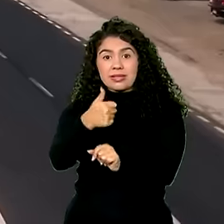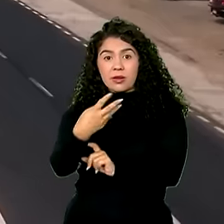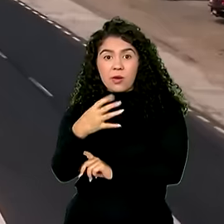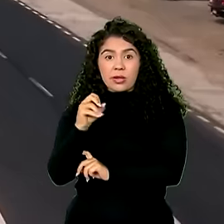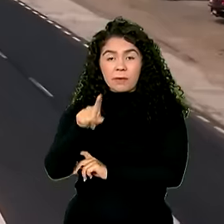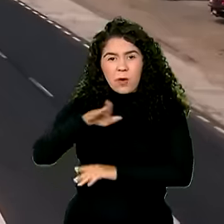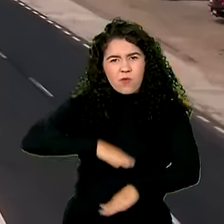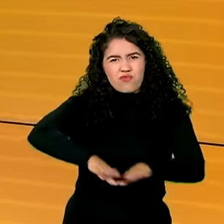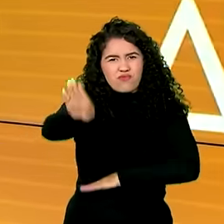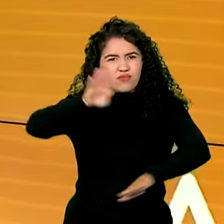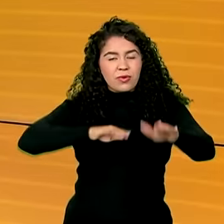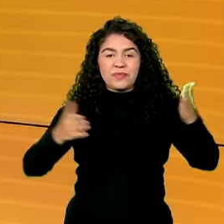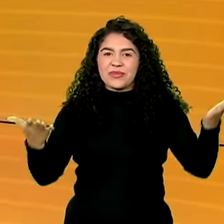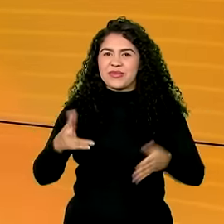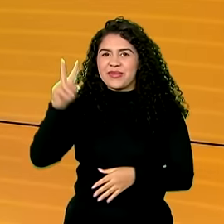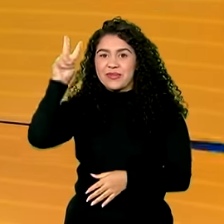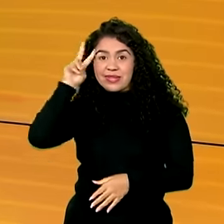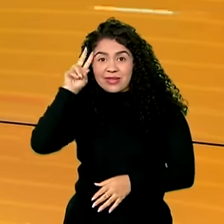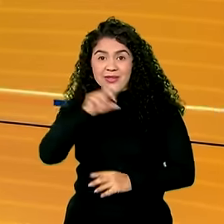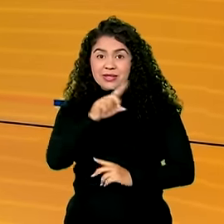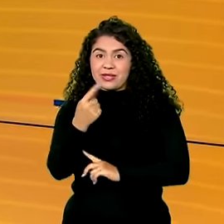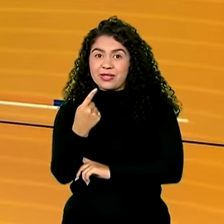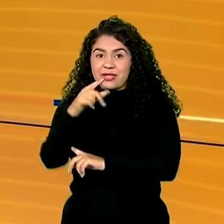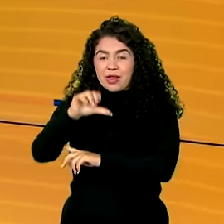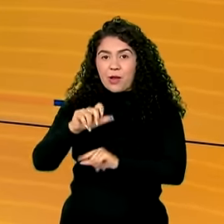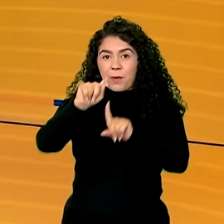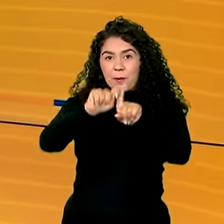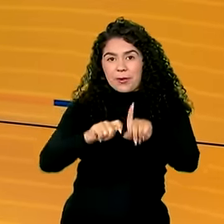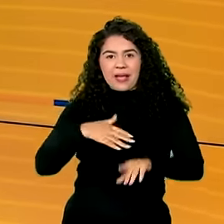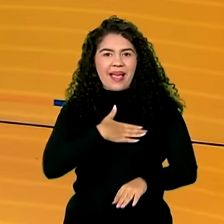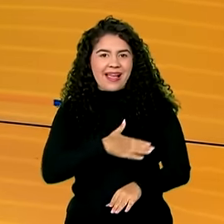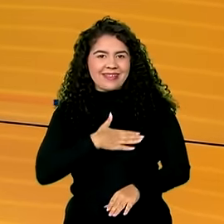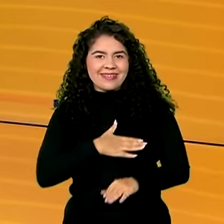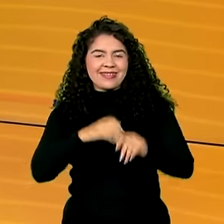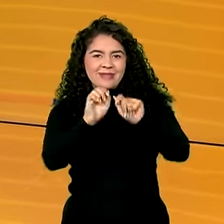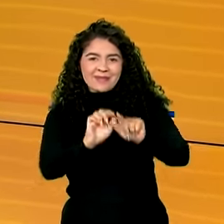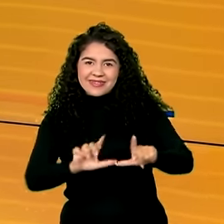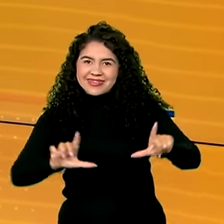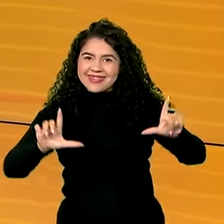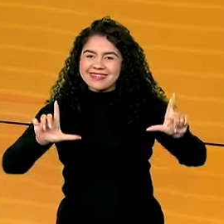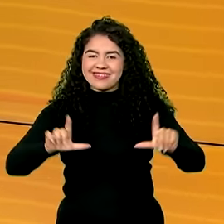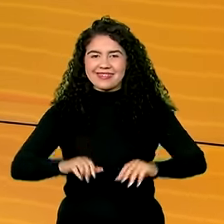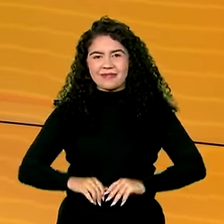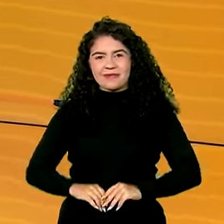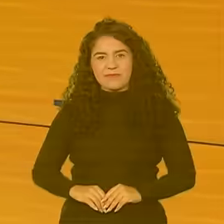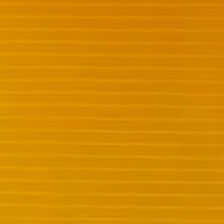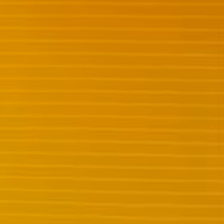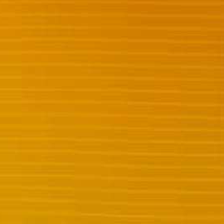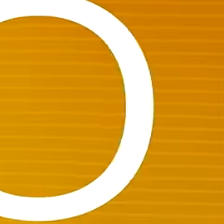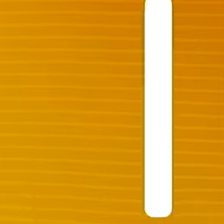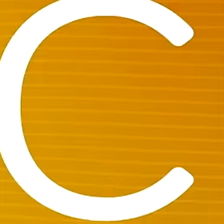mil veículos. Segunda-feira, 19 de agosto, o Brasil em Dia começa agora.